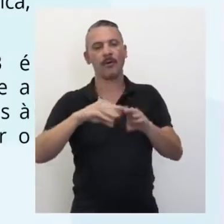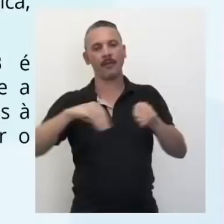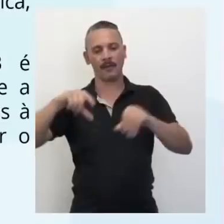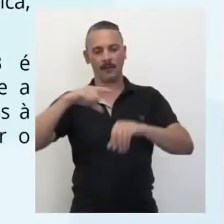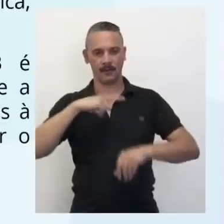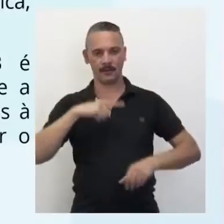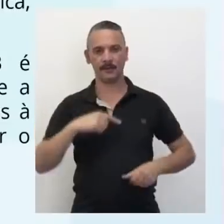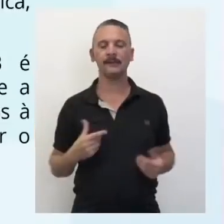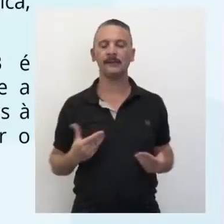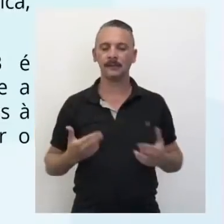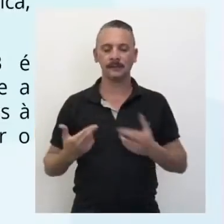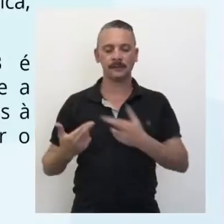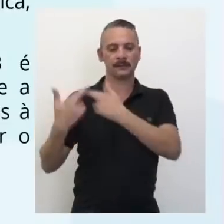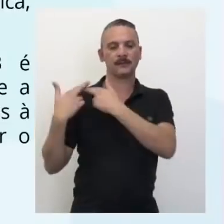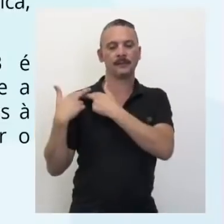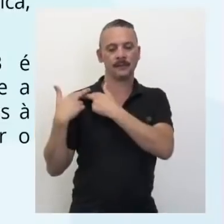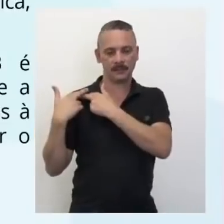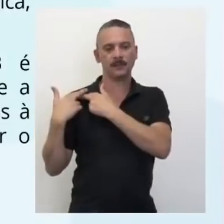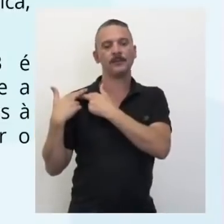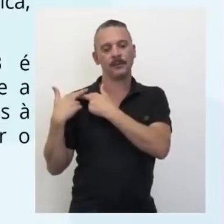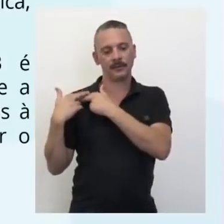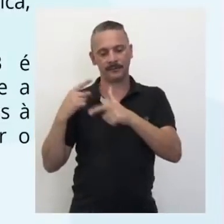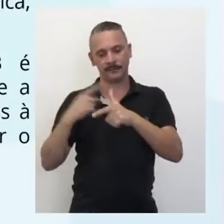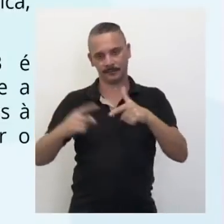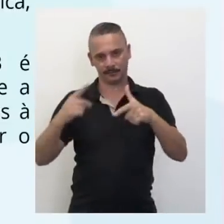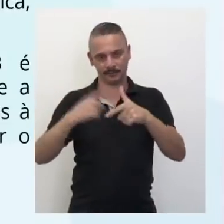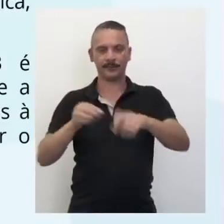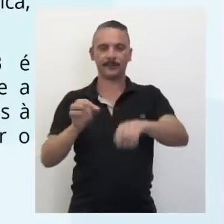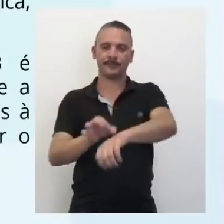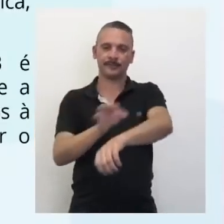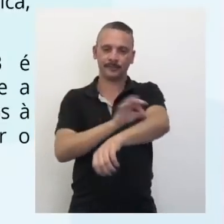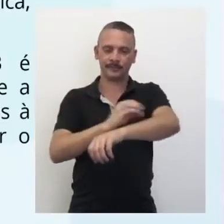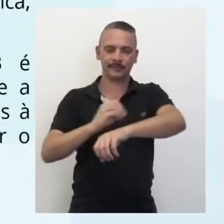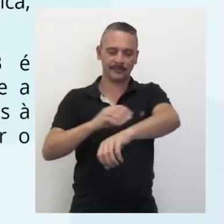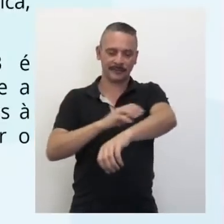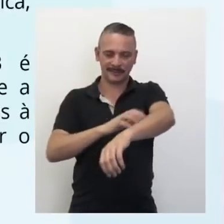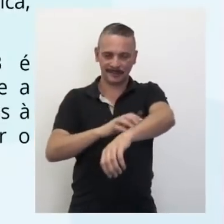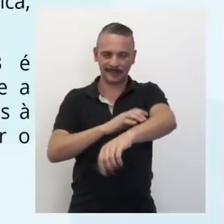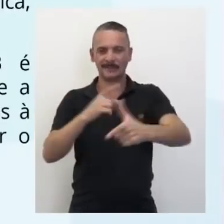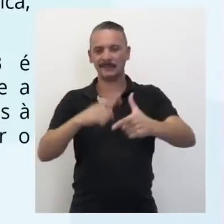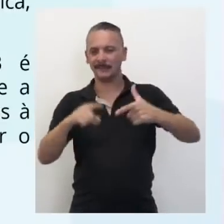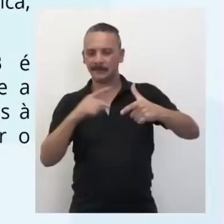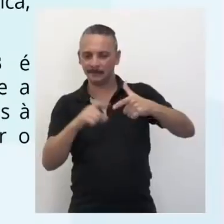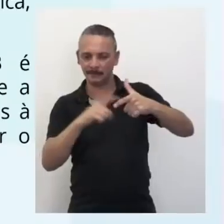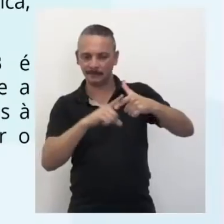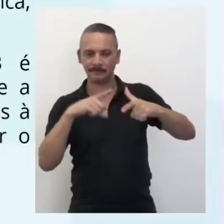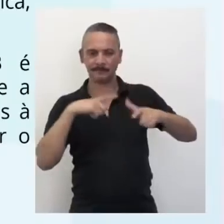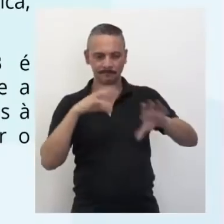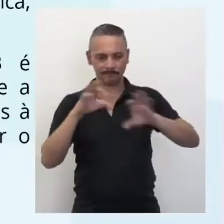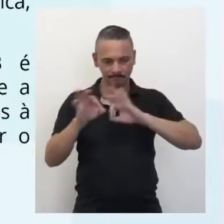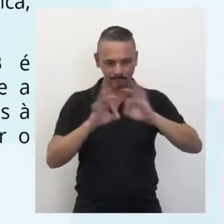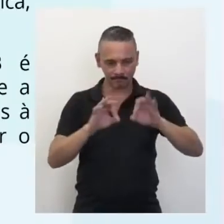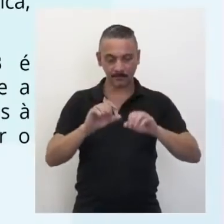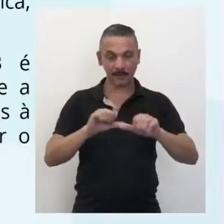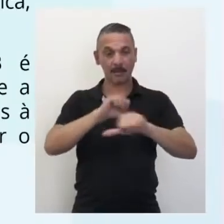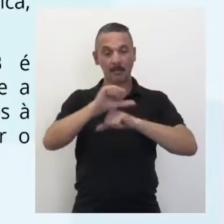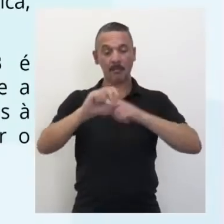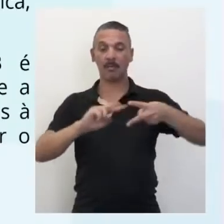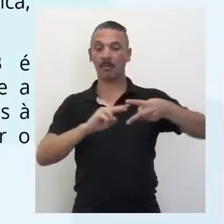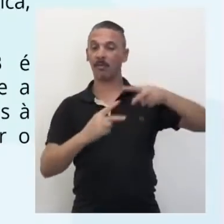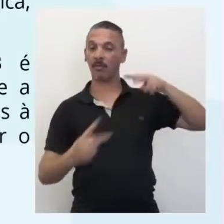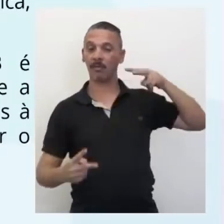tá bom? É responsável, é essa sim, é responsável por danos à pele, lesando as células epiteliais, algumas